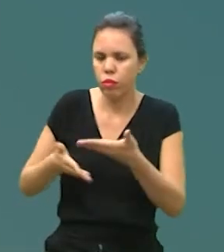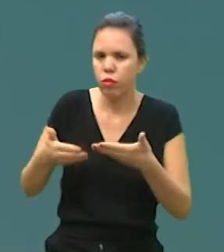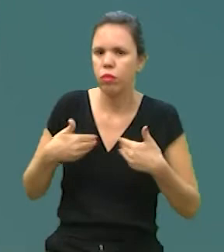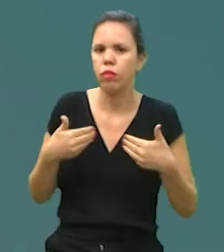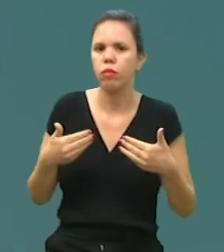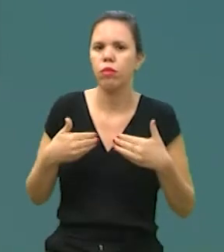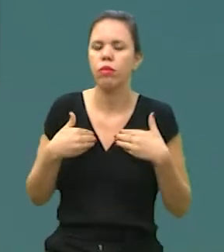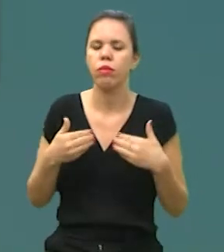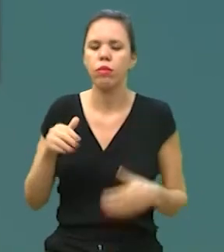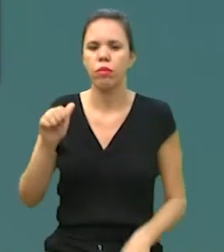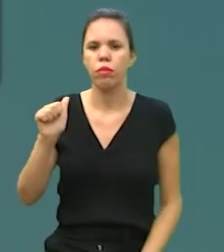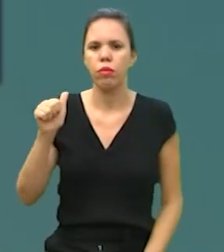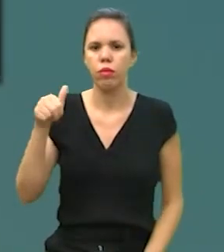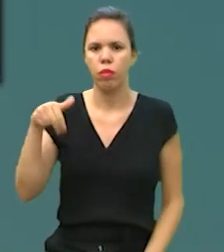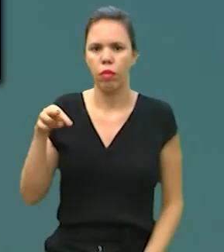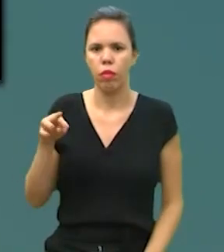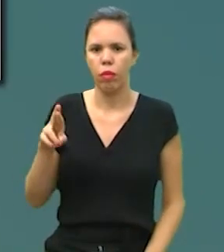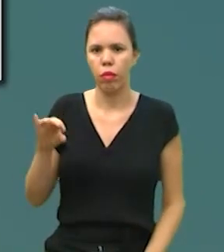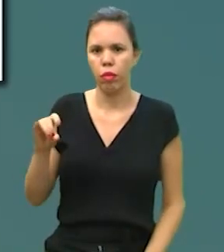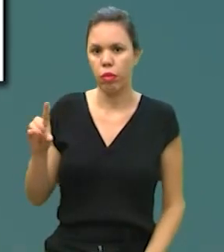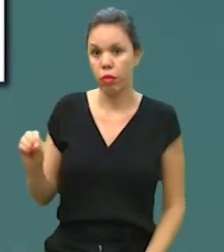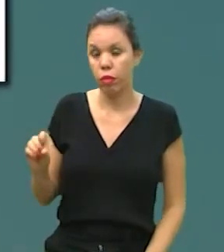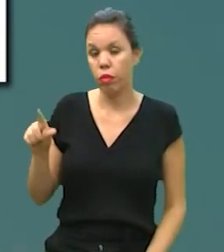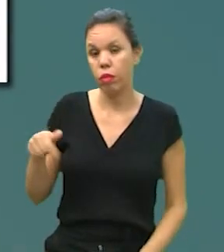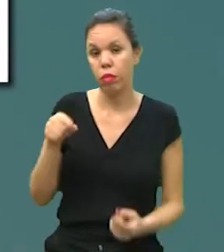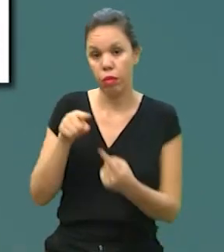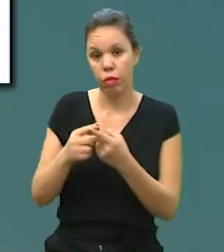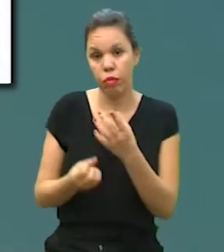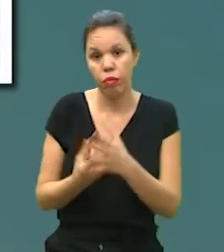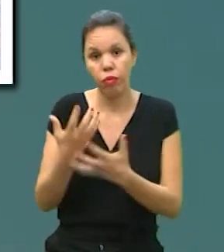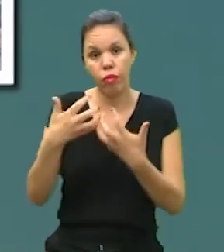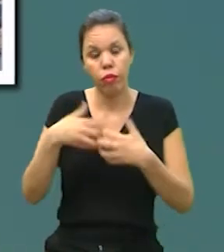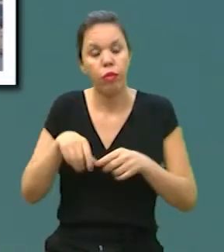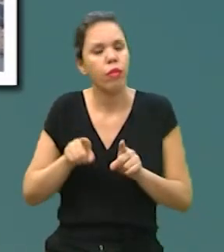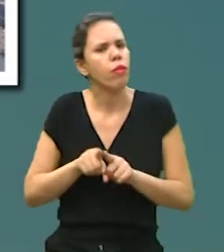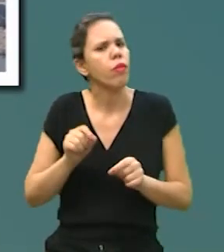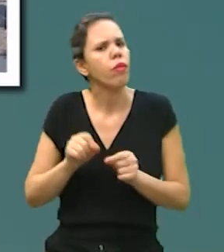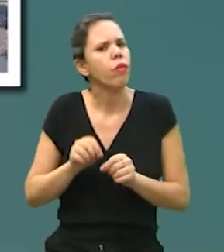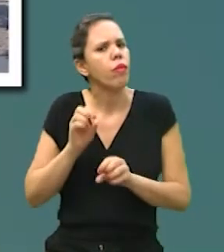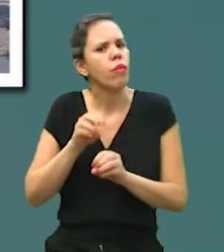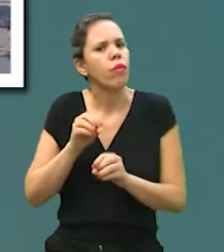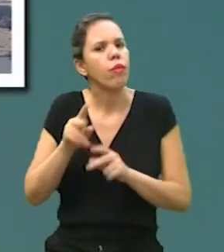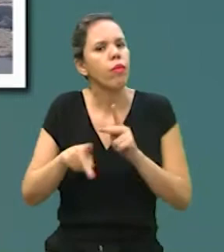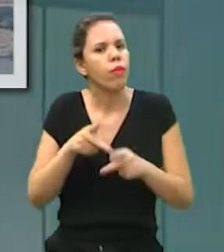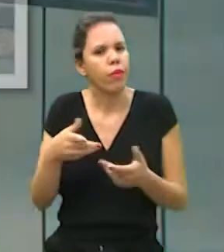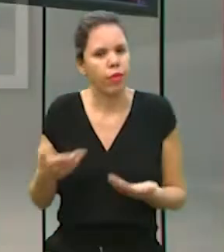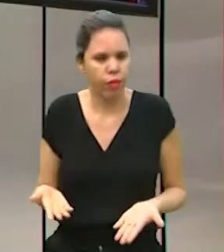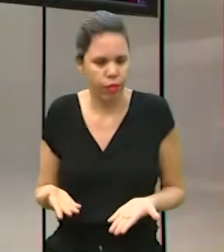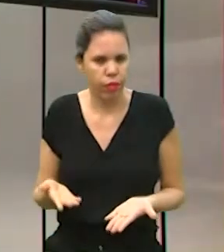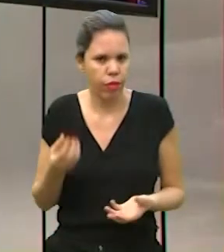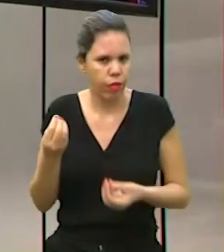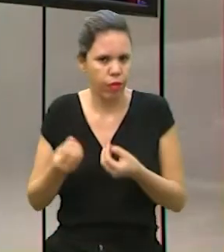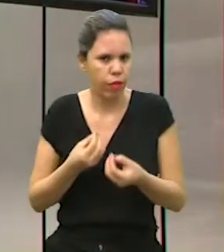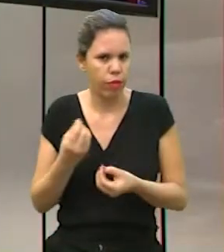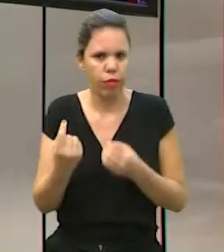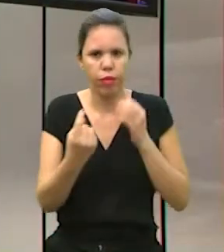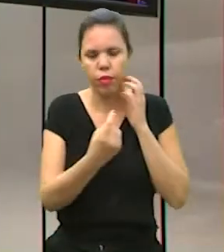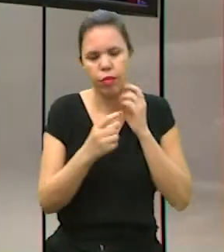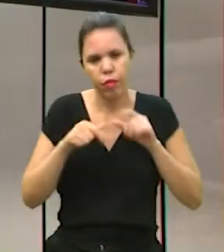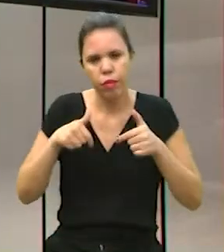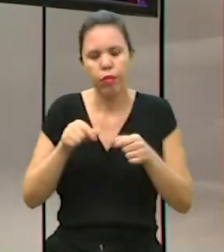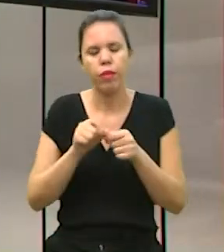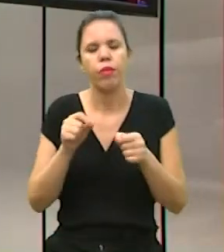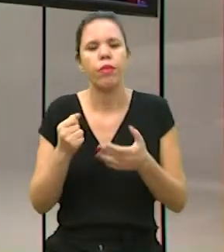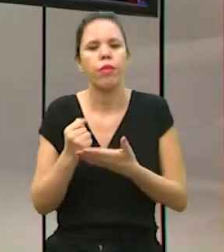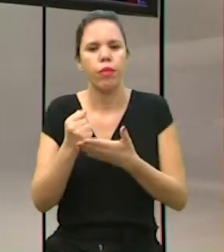entretenimento antártico. Muito legal isso. E nasceu com o objetivo, justamente, de ensinar as pessoas sobre como cada